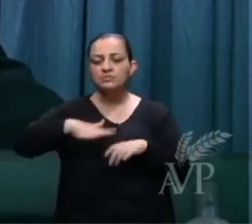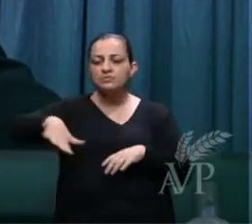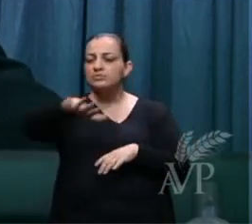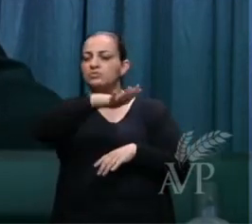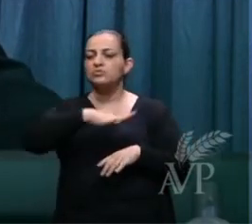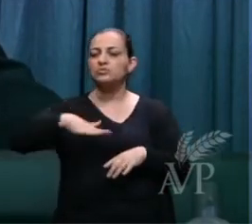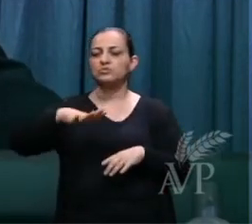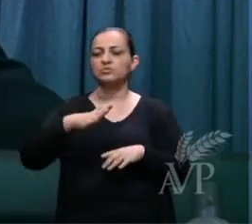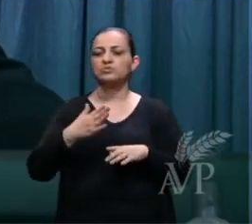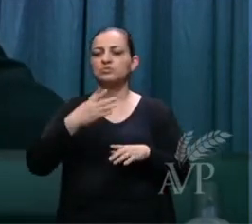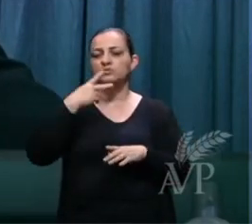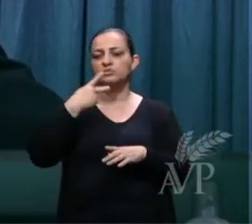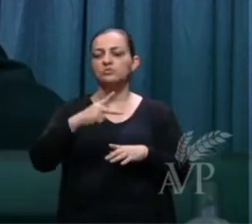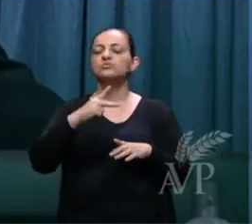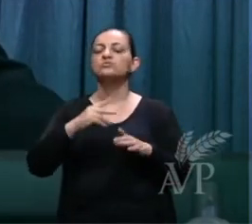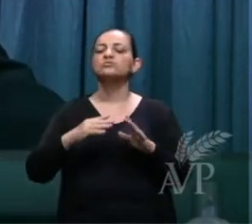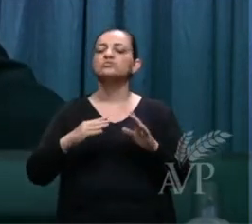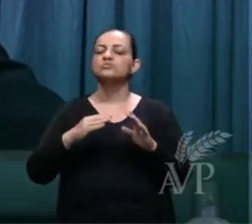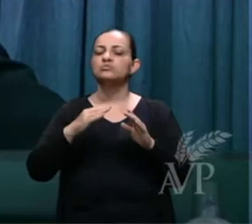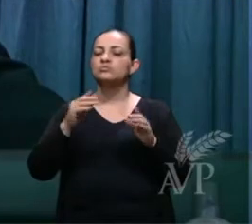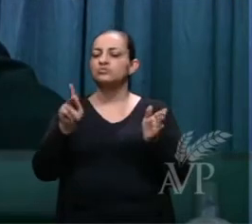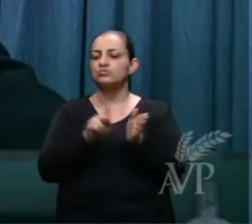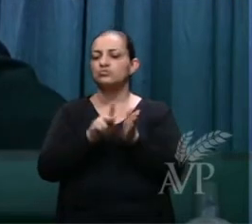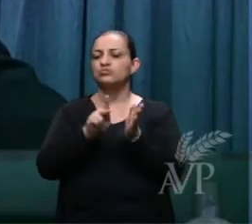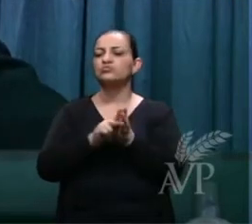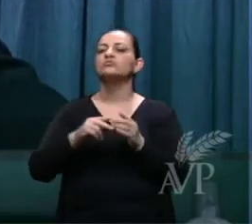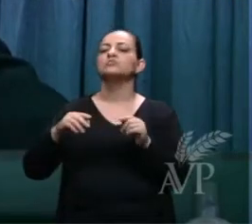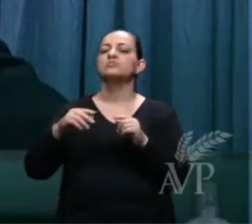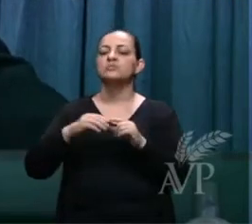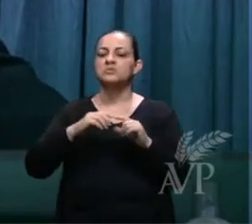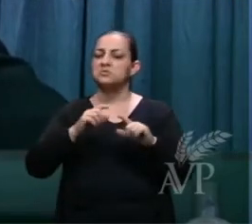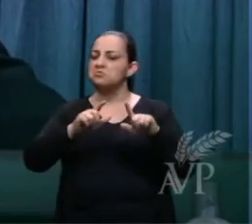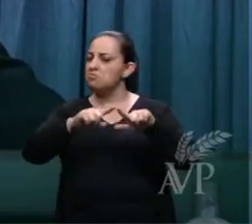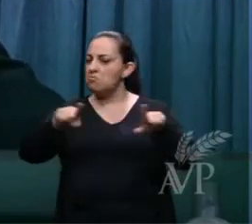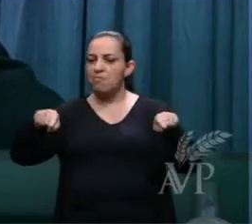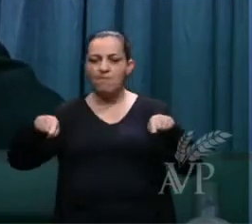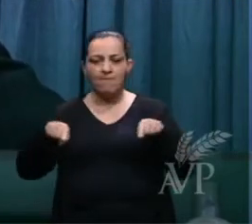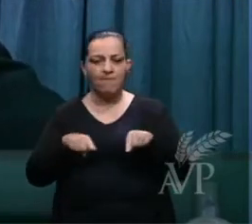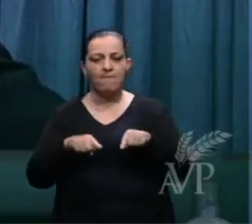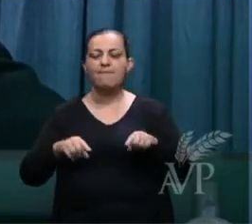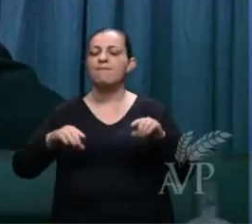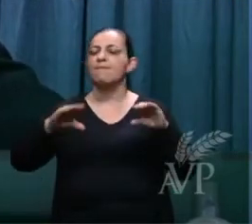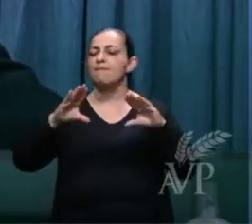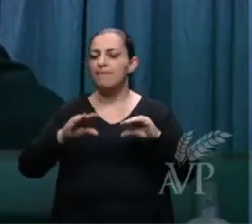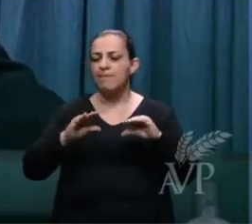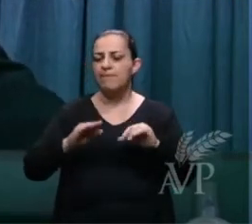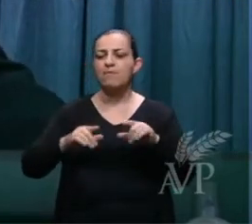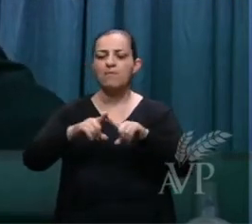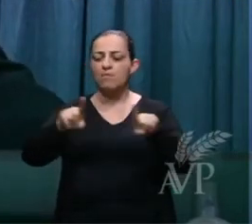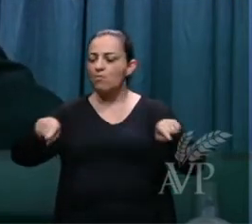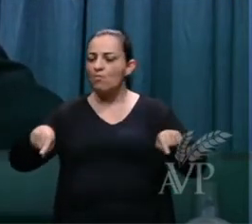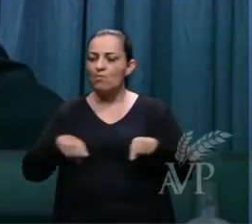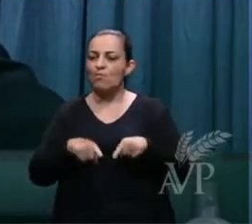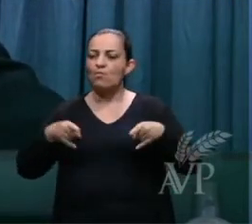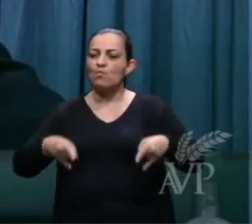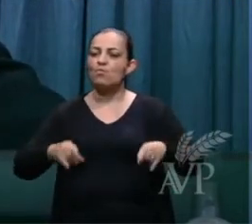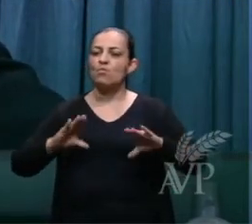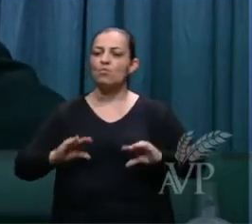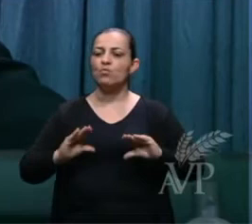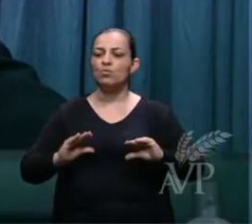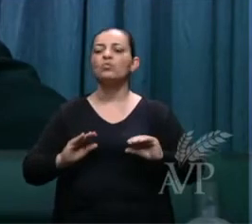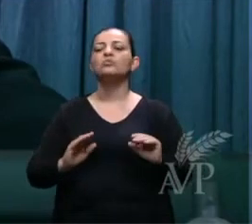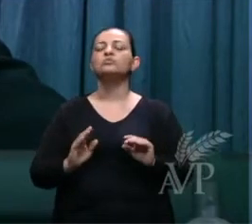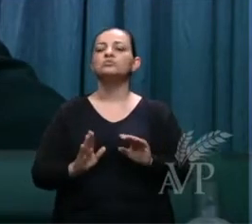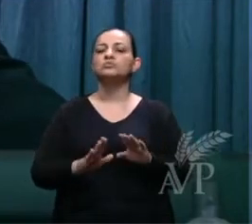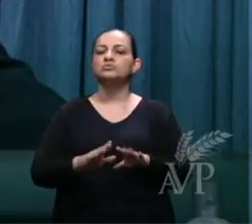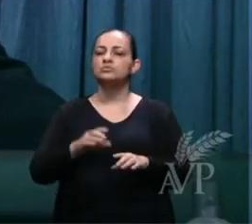o teu santuário. Seja a tua sala, seja o teu quarto, e